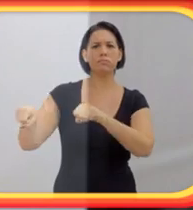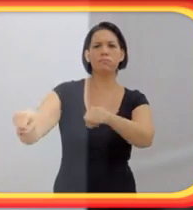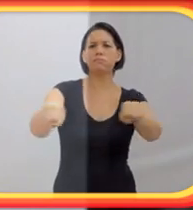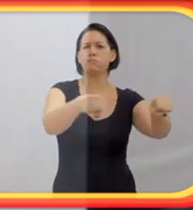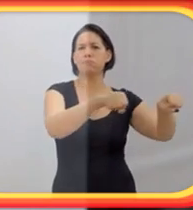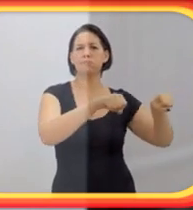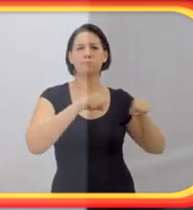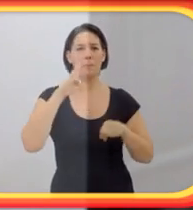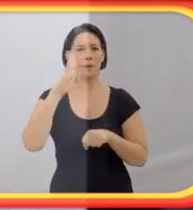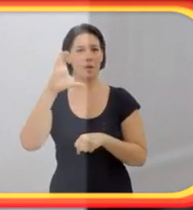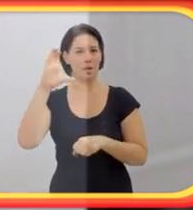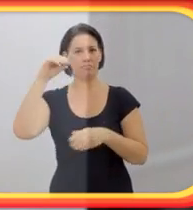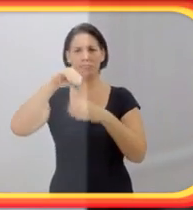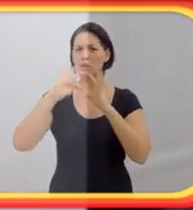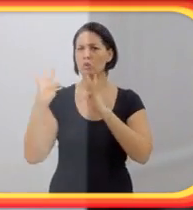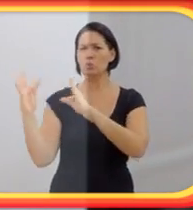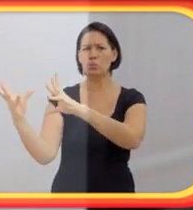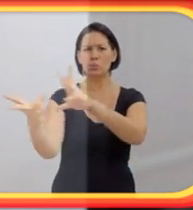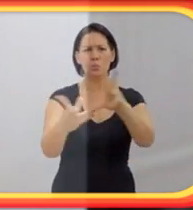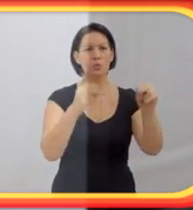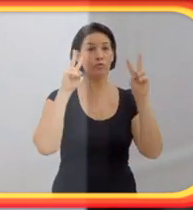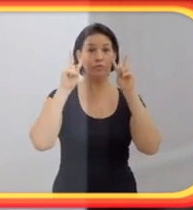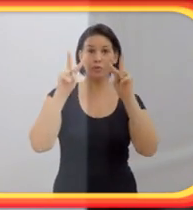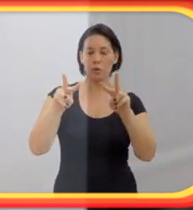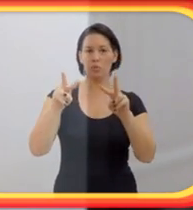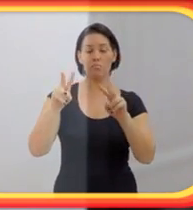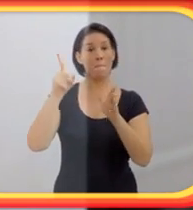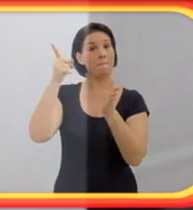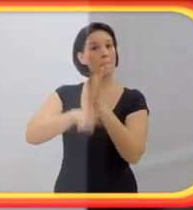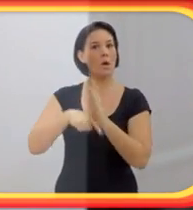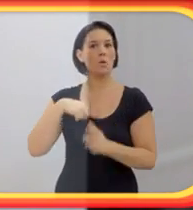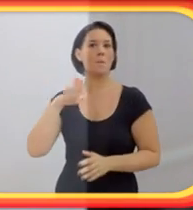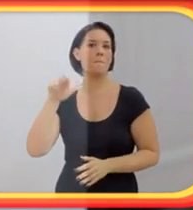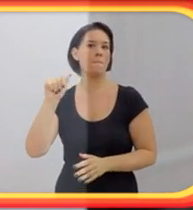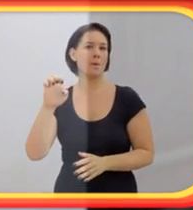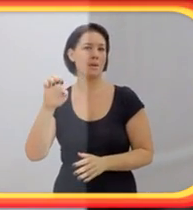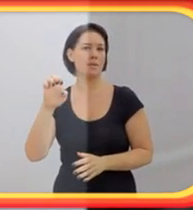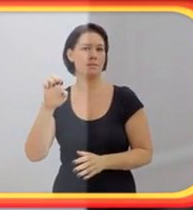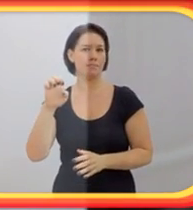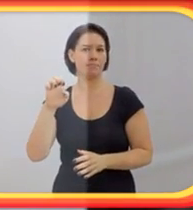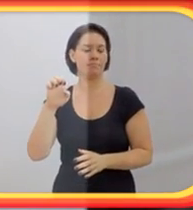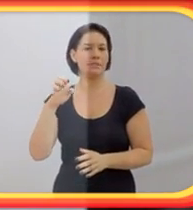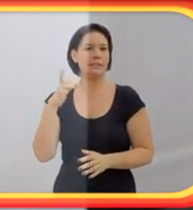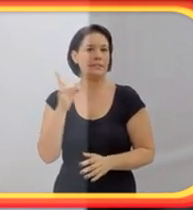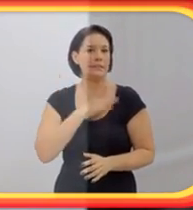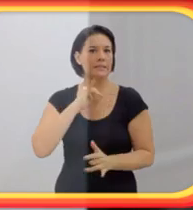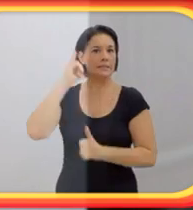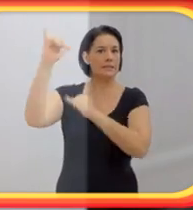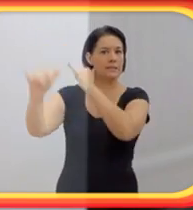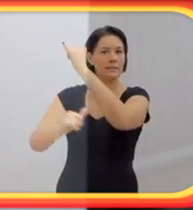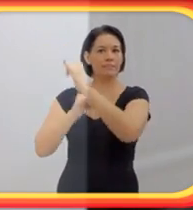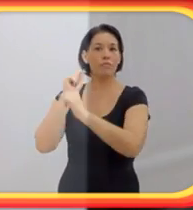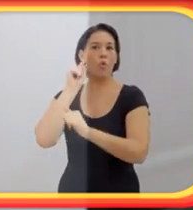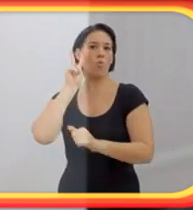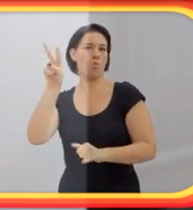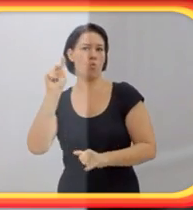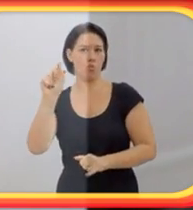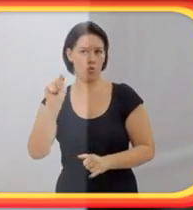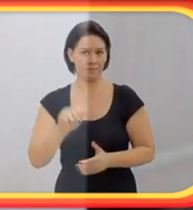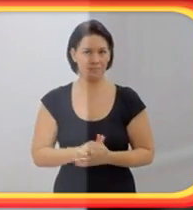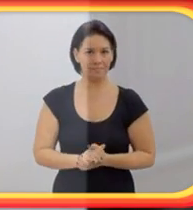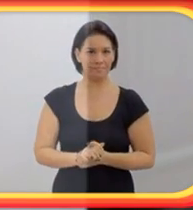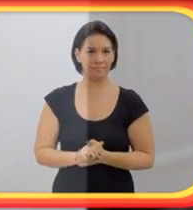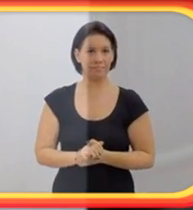minha mãe que fazia de conta que não estava vendo. Até que ela cansou, meu pai cansou. Eles viram que a coisa estava ficando muito